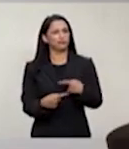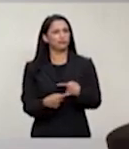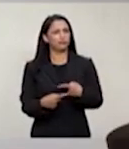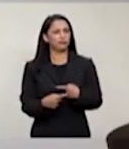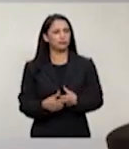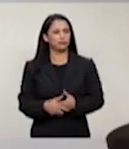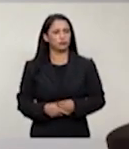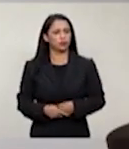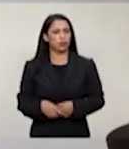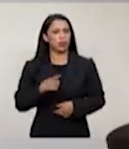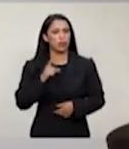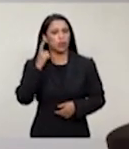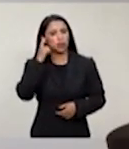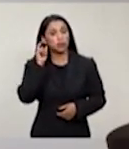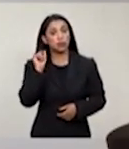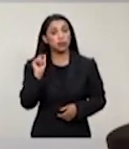É interessante